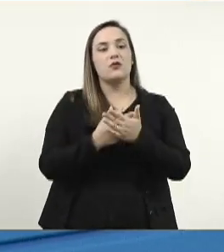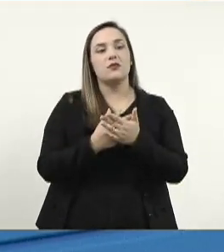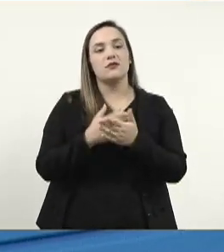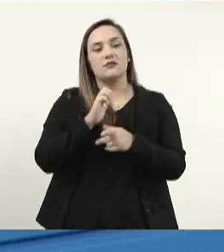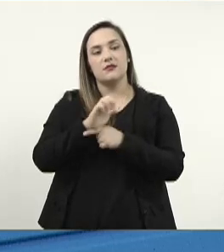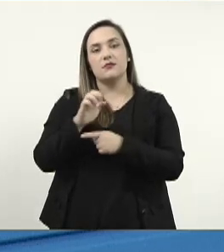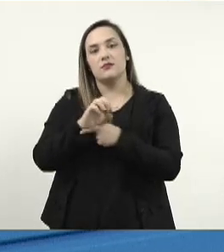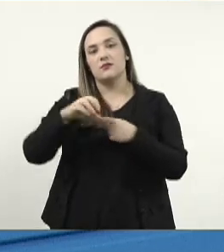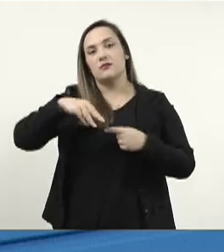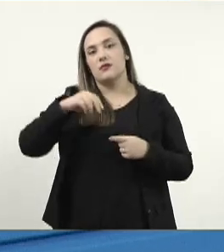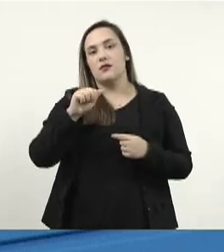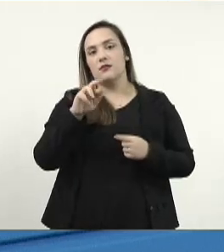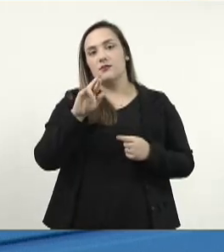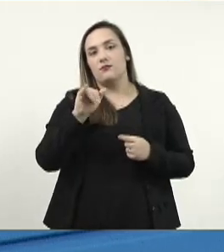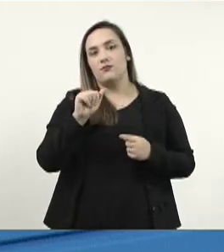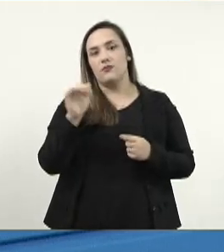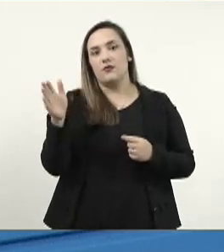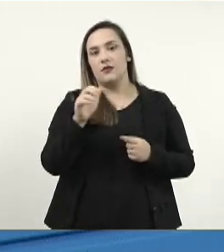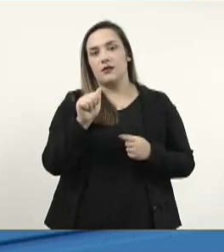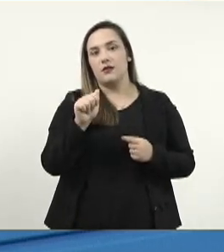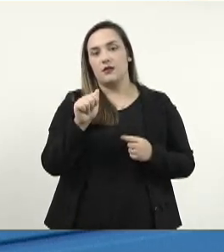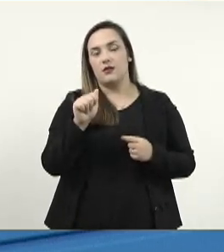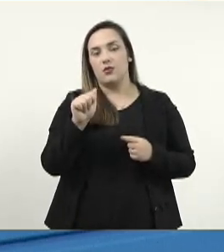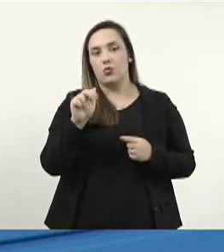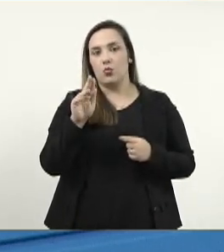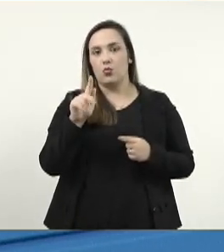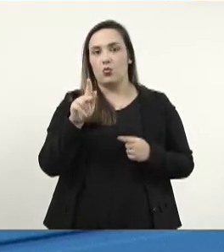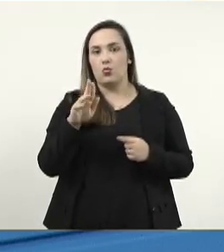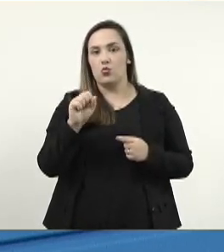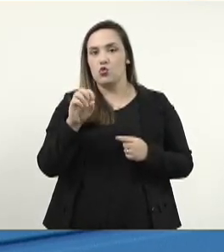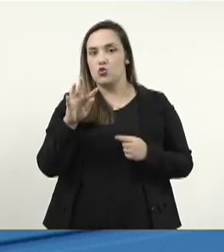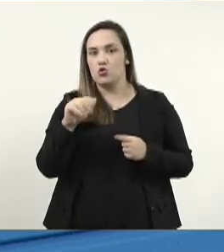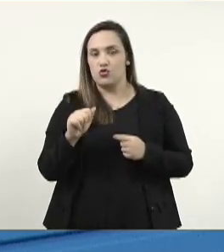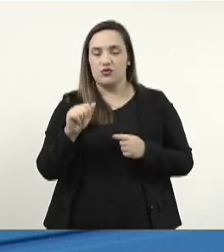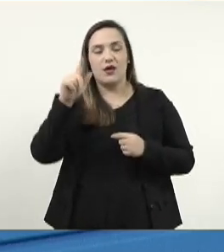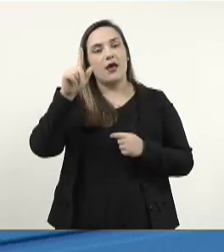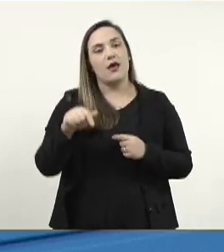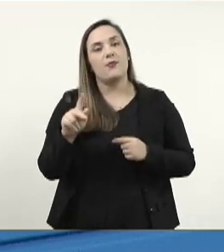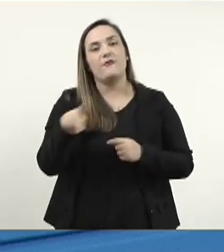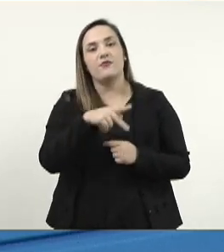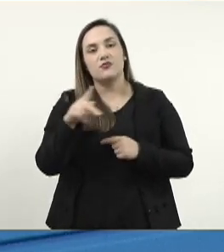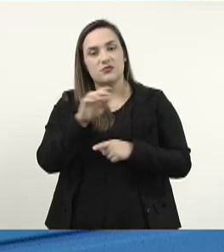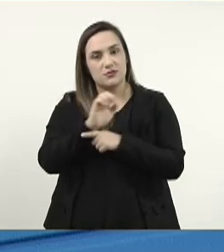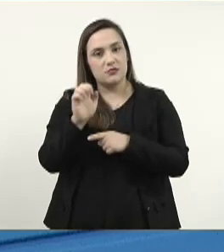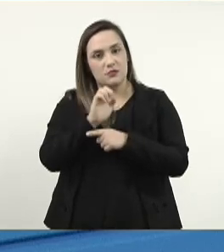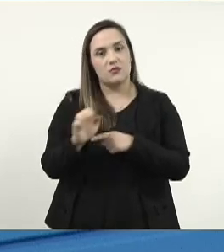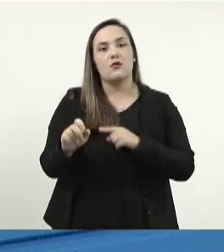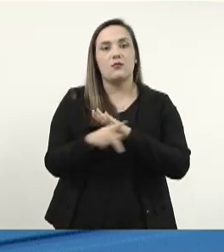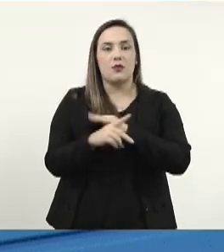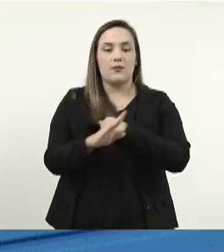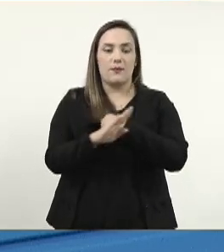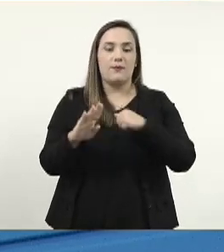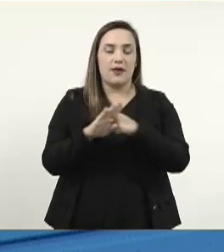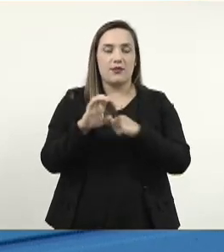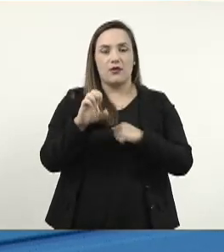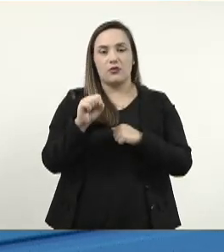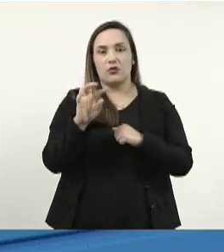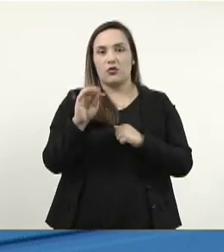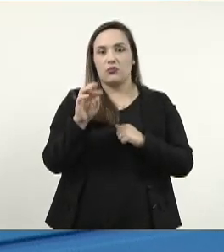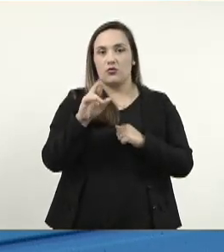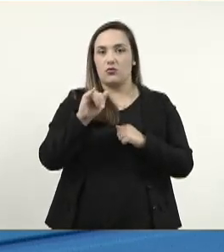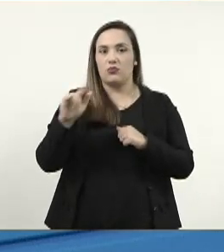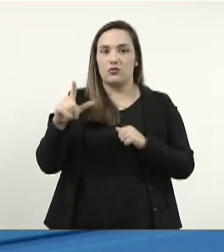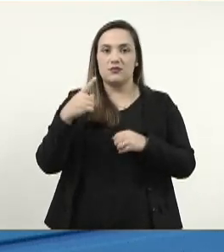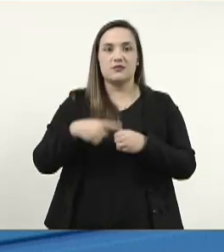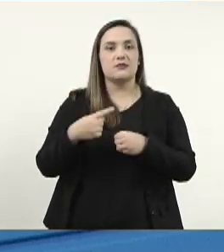professora Maria Augusta Costa Ramos da Silva, a escola estadual localizada no bairro Estoril, no município